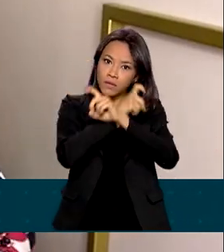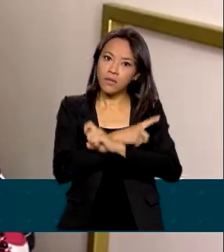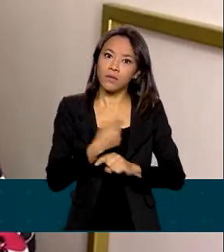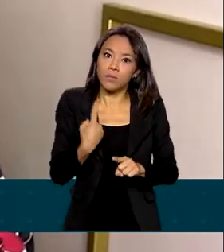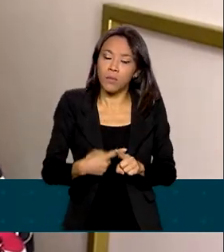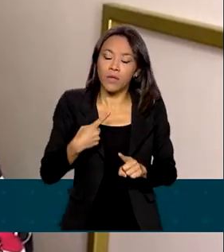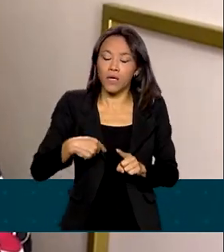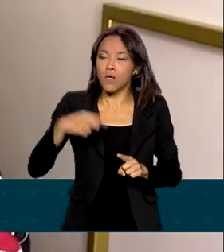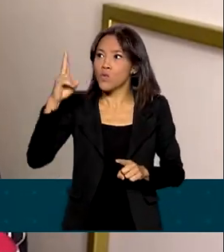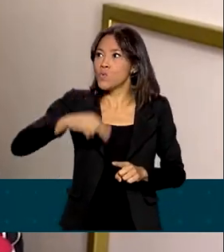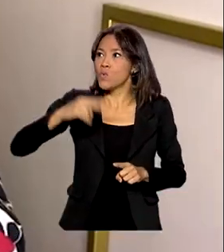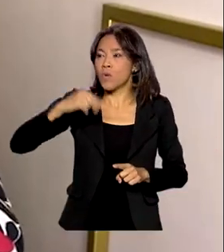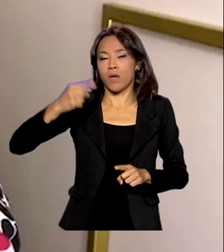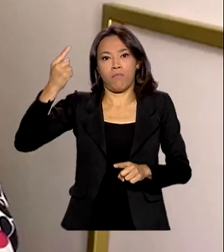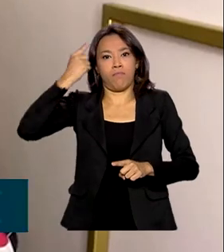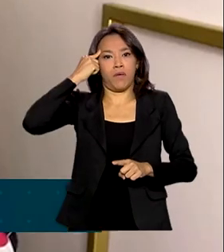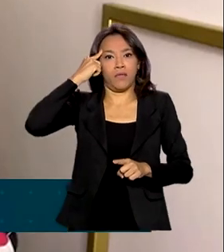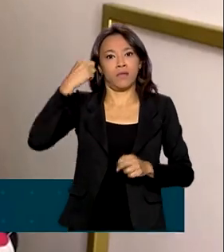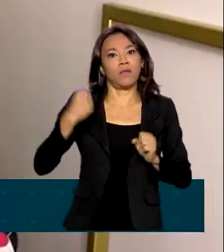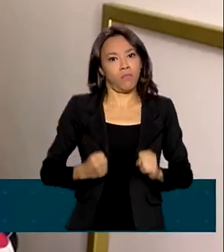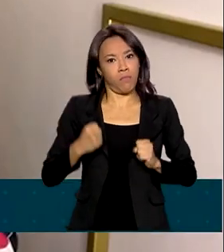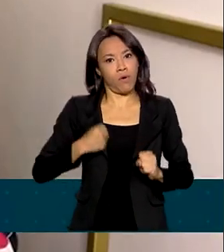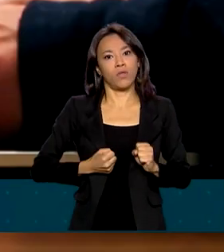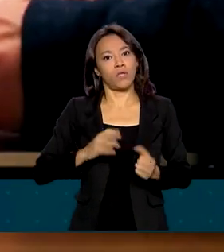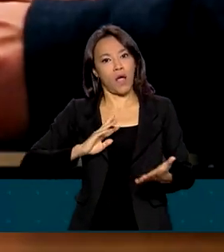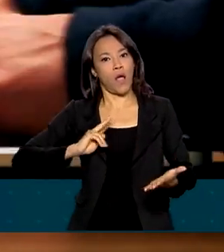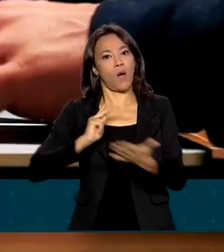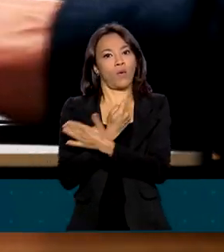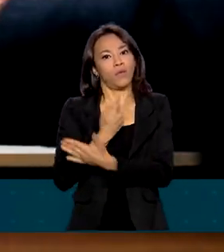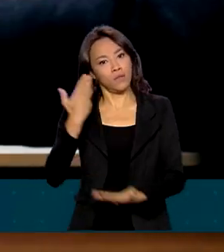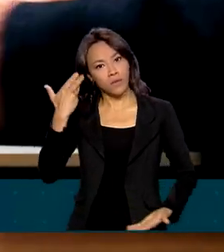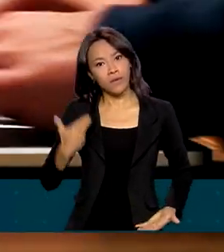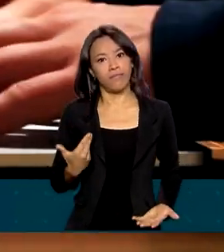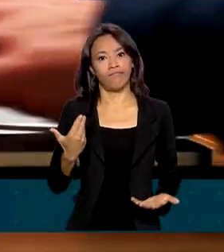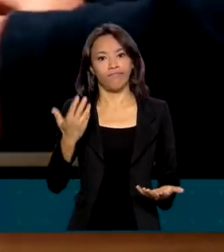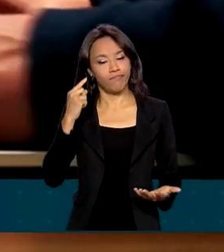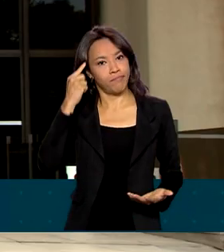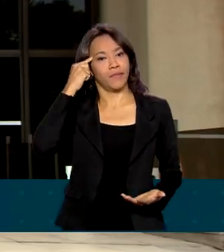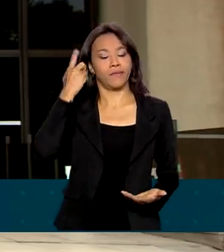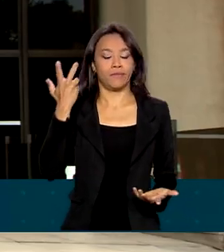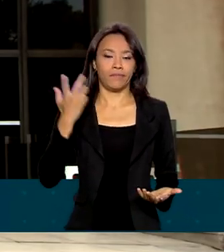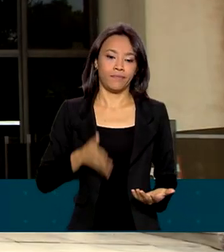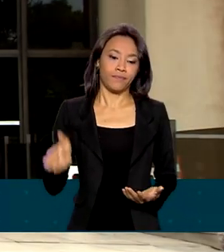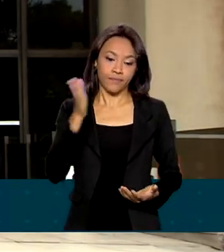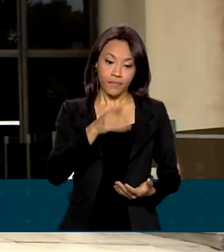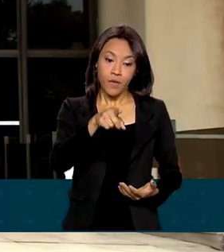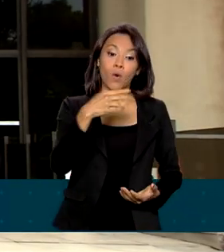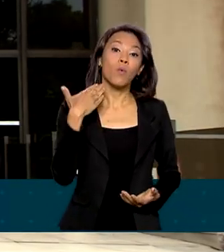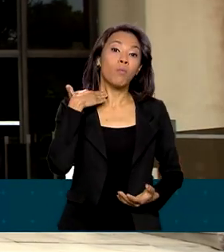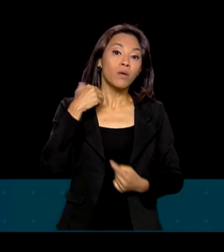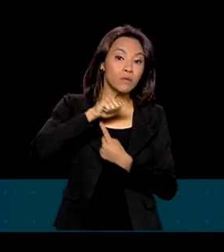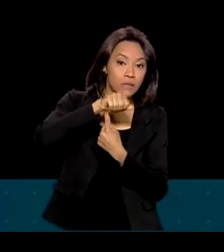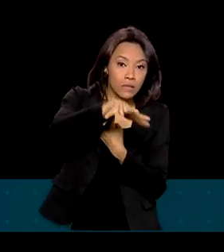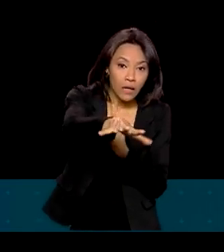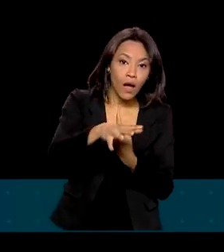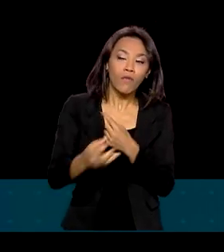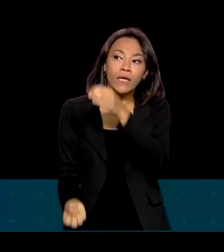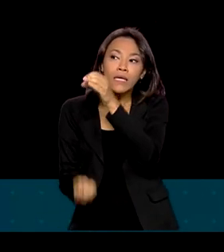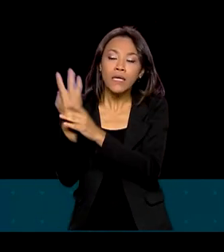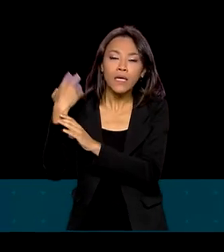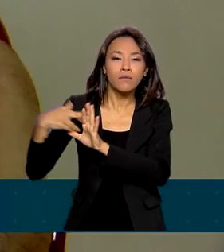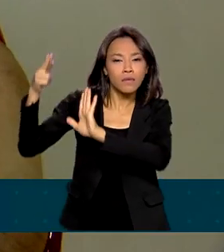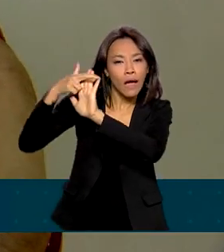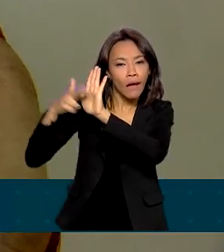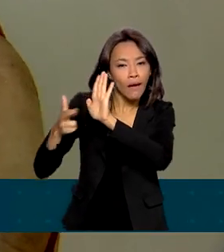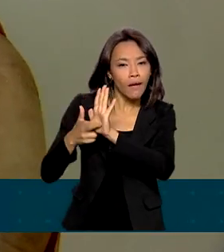gente nunca imagina que a gente pode ser vítima de uma situação assim. De olho nos golpes online, o Banco Central vem desenvolvendo medidas de proteção